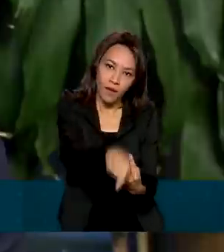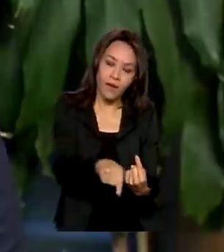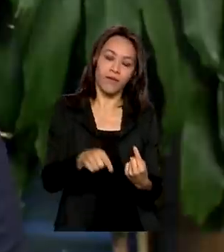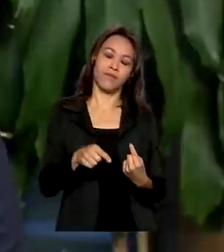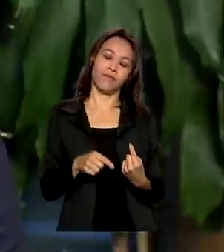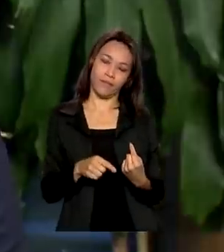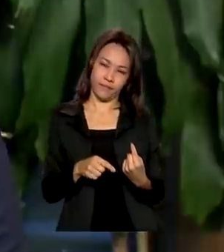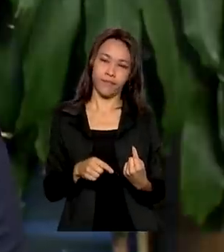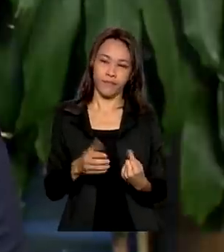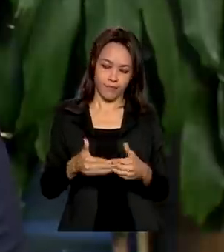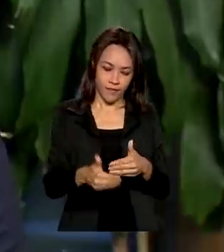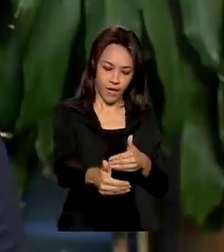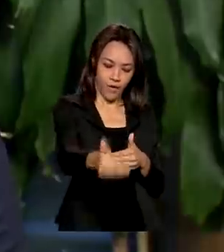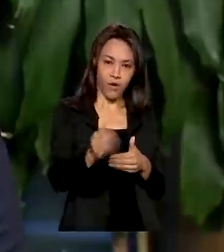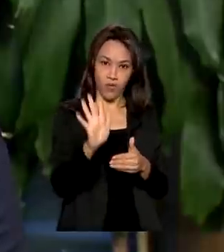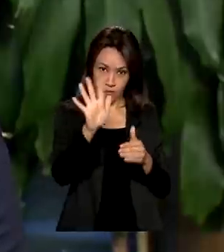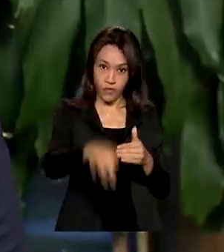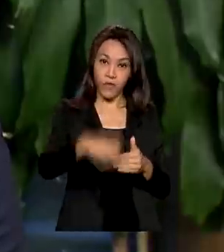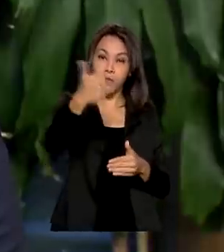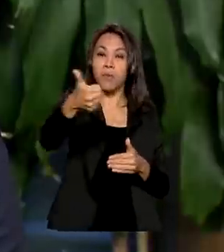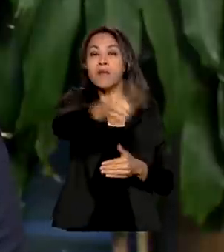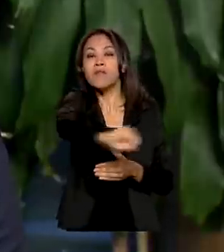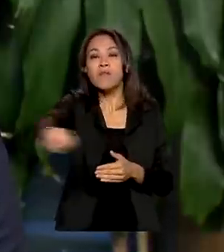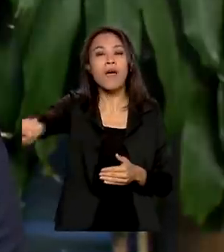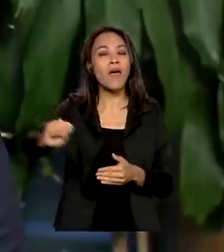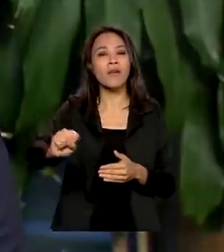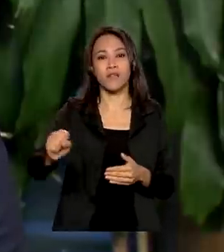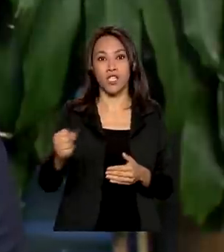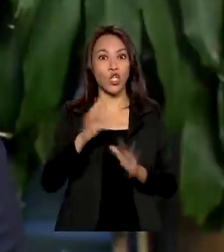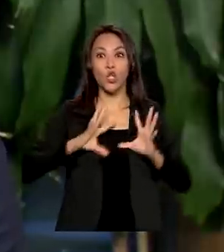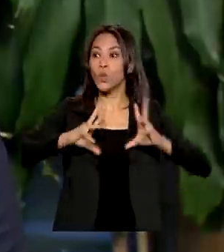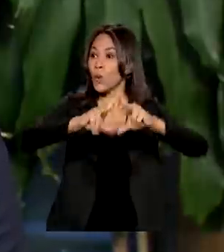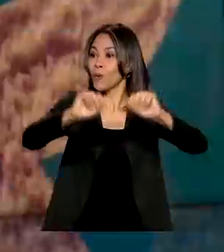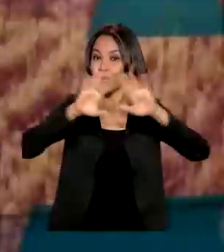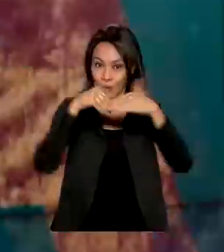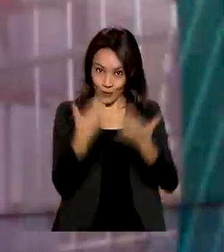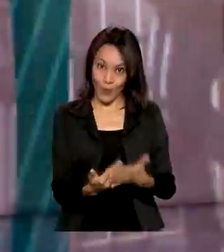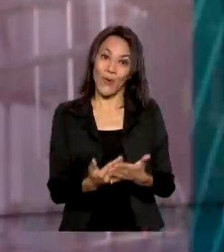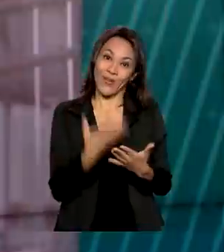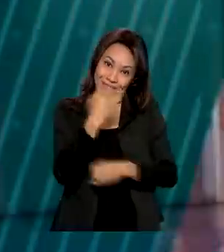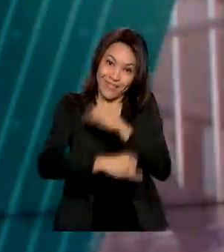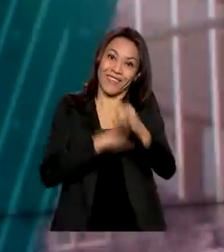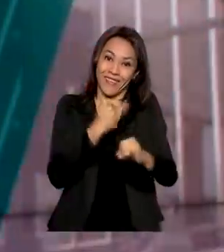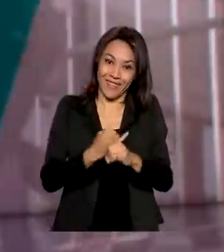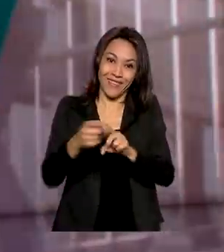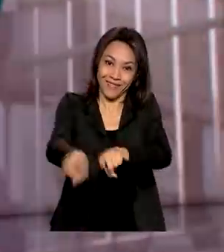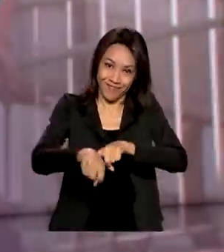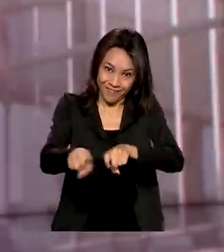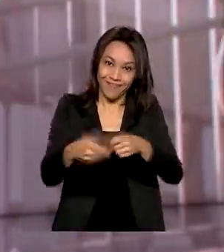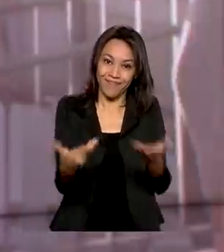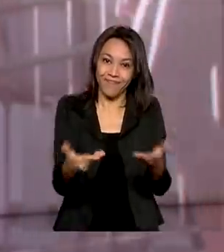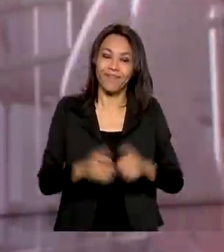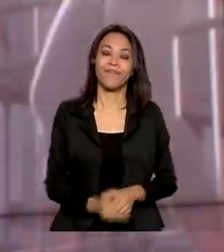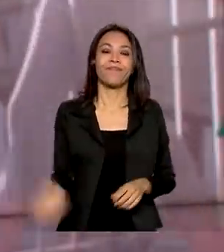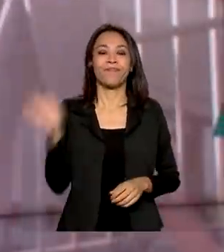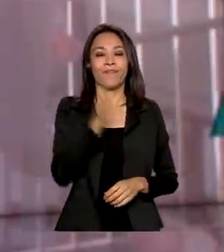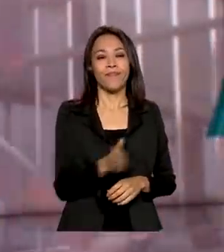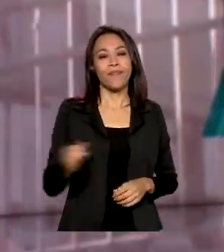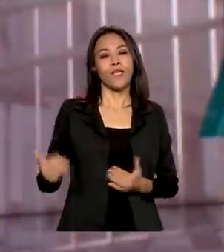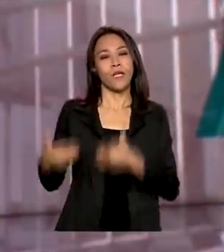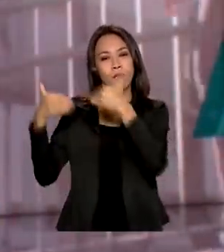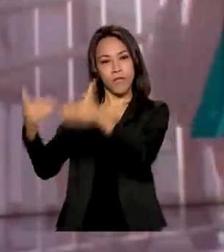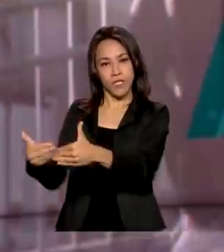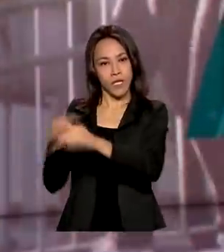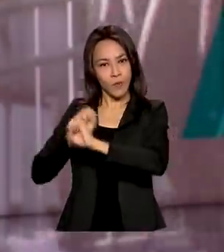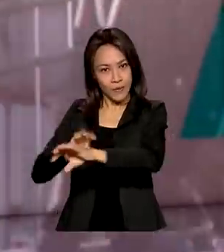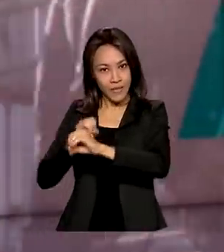no final do primeiro semestre do ano que vem, sem nenhuma escola rural, mas sem internet. E o Ministério da Educação fechou uma parceria